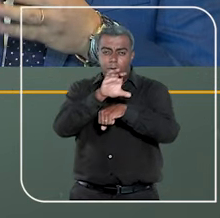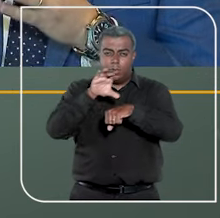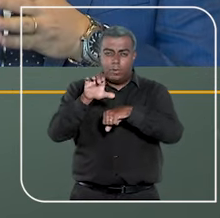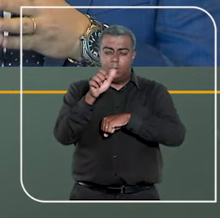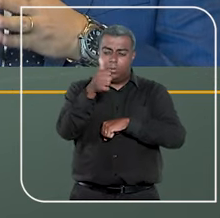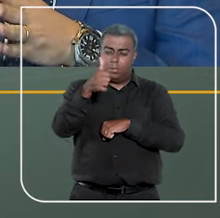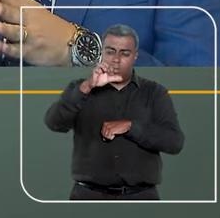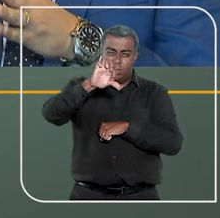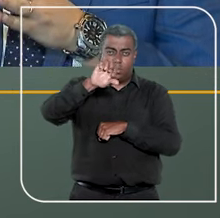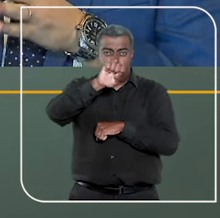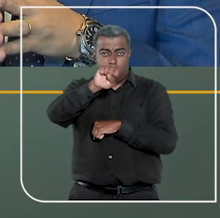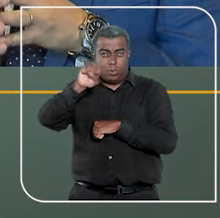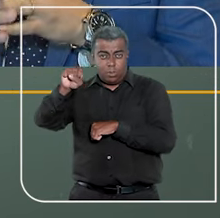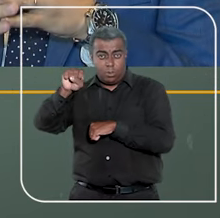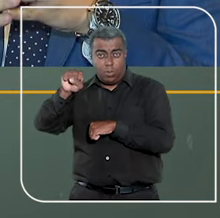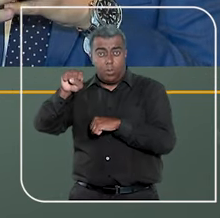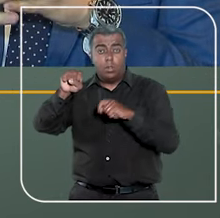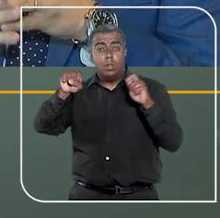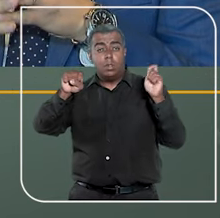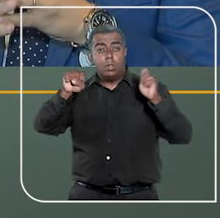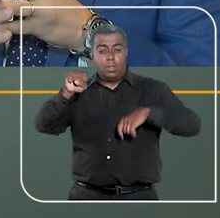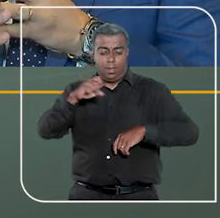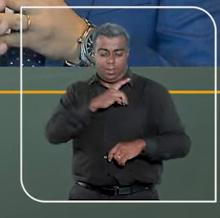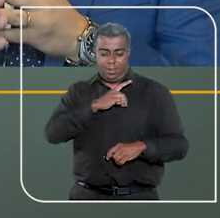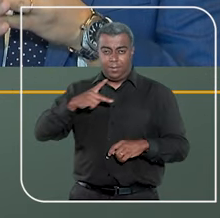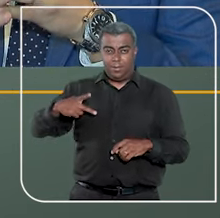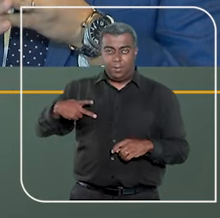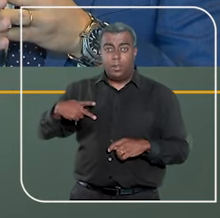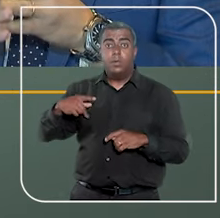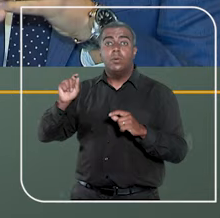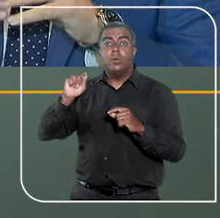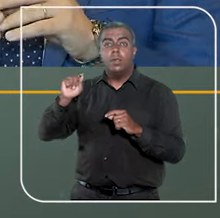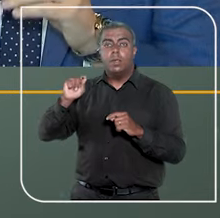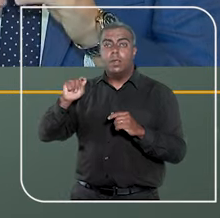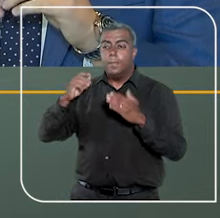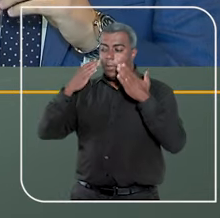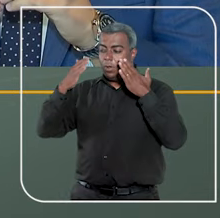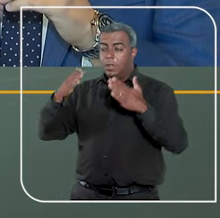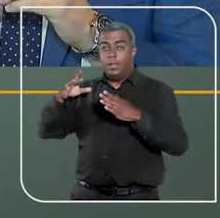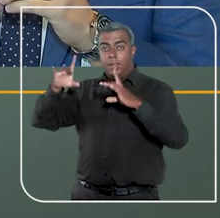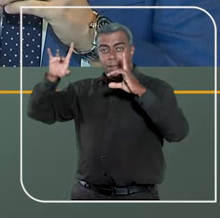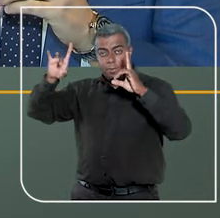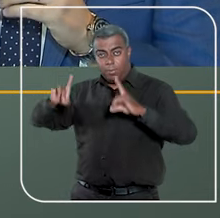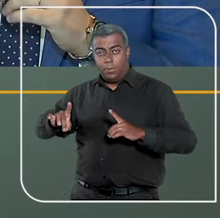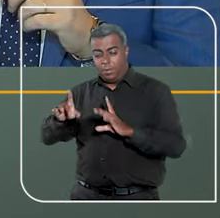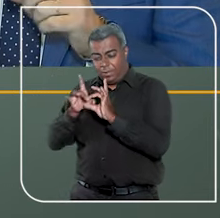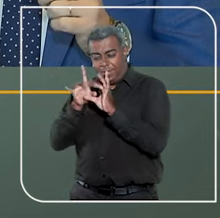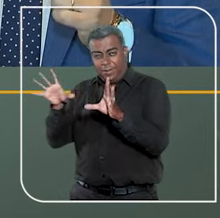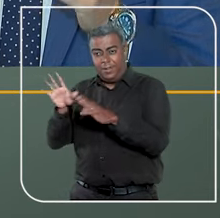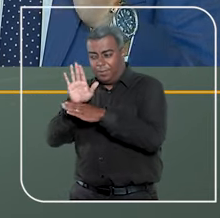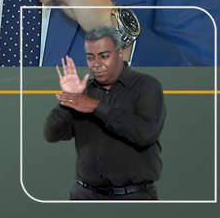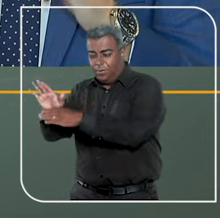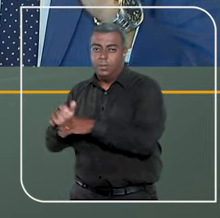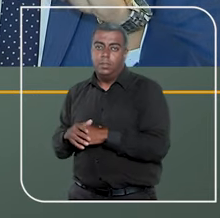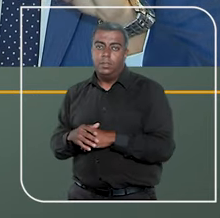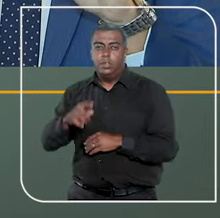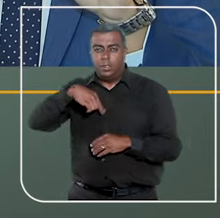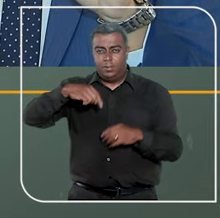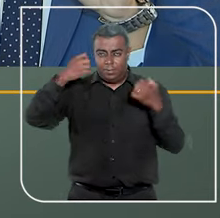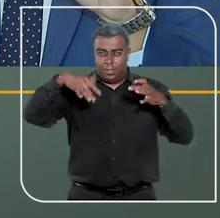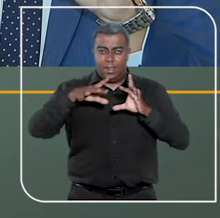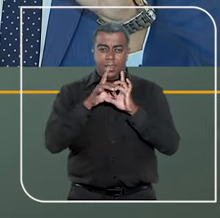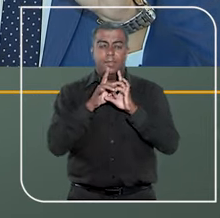88 trouxe a previsão que a Defensoria Pública é a expressão e instrumento do regime democrático. Porque quando nós falamos de